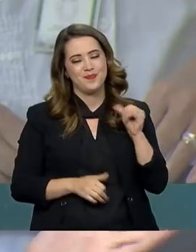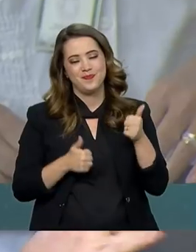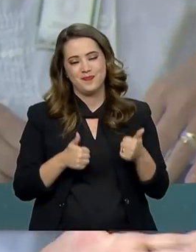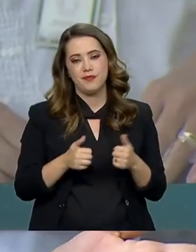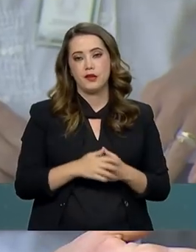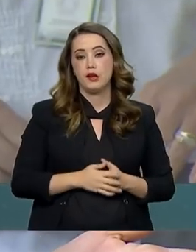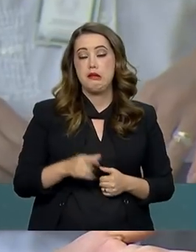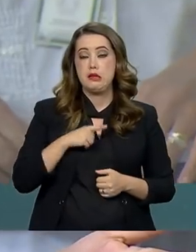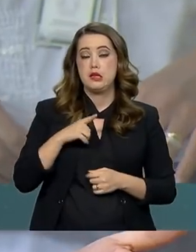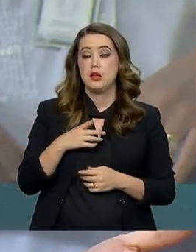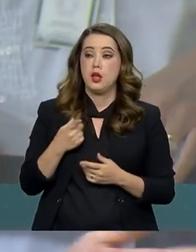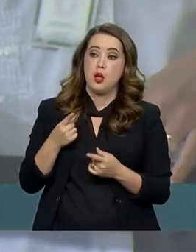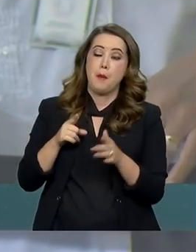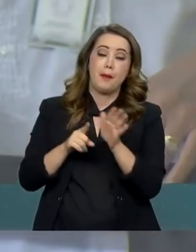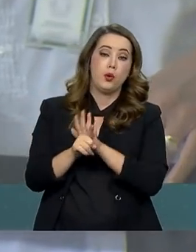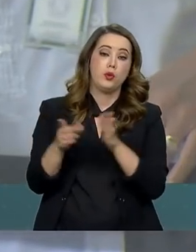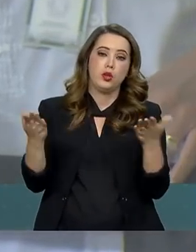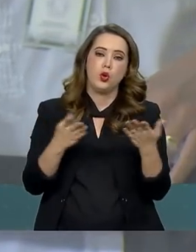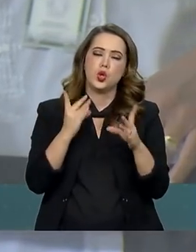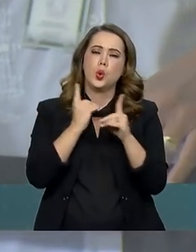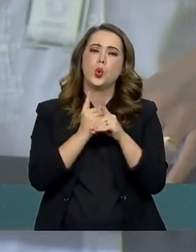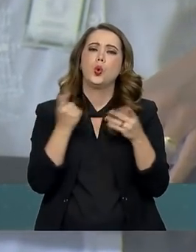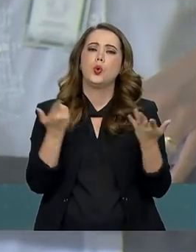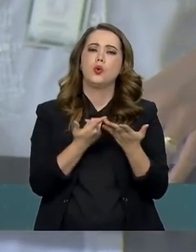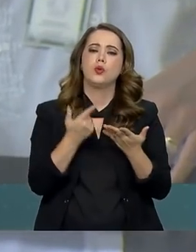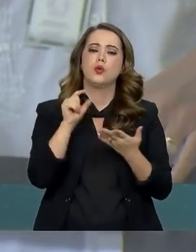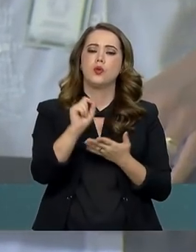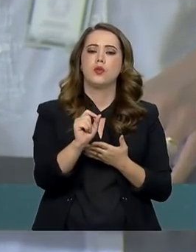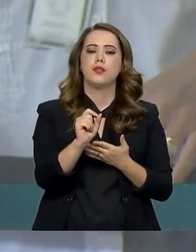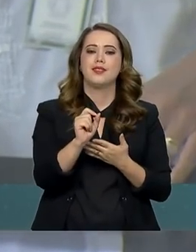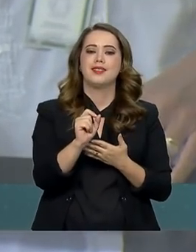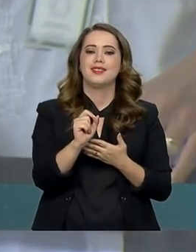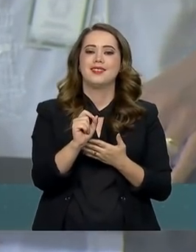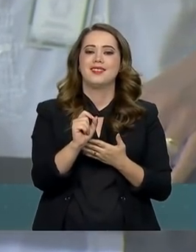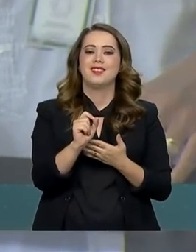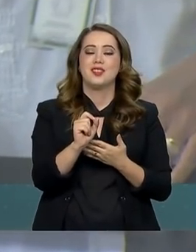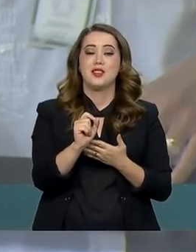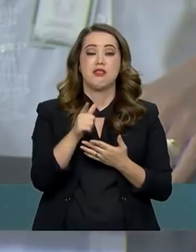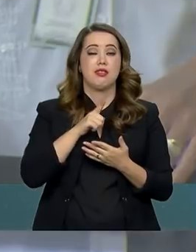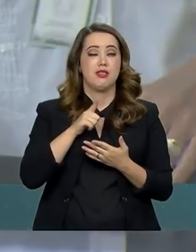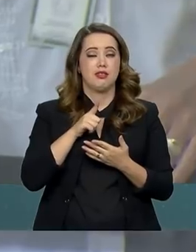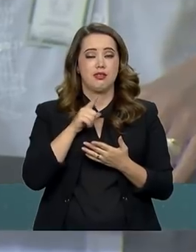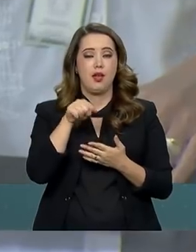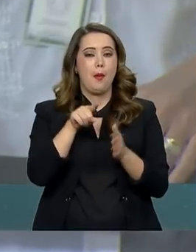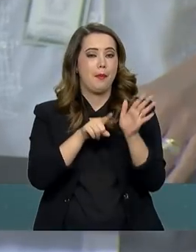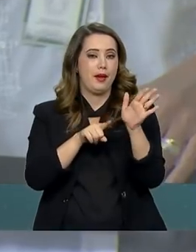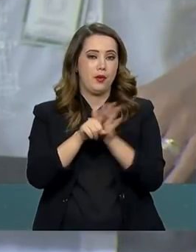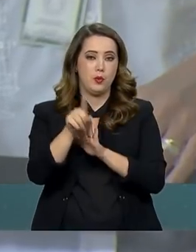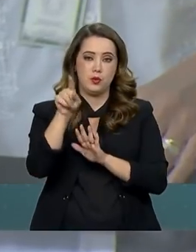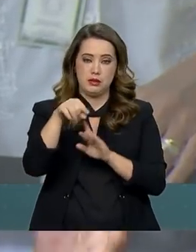esse encontro que ainda está acontecendo com o secretário de desestatização.